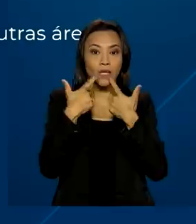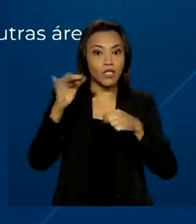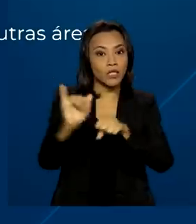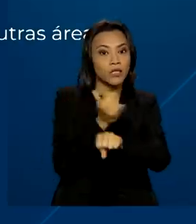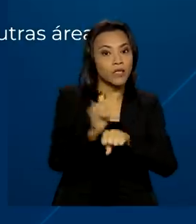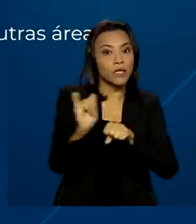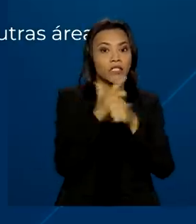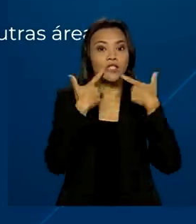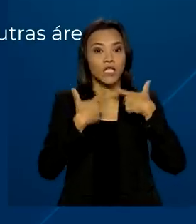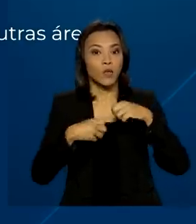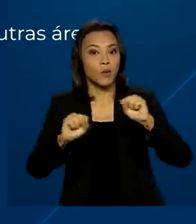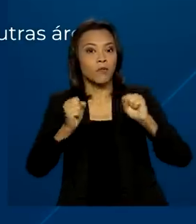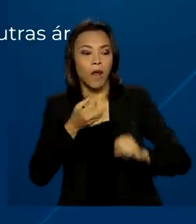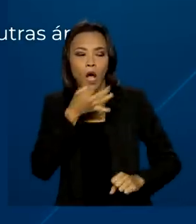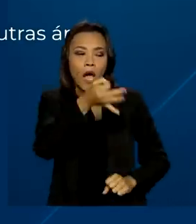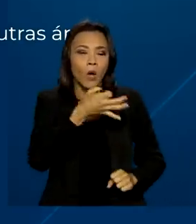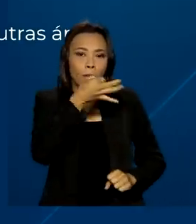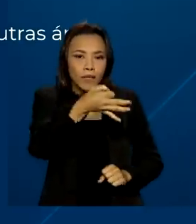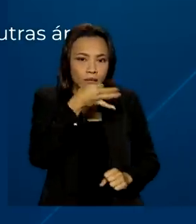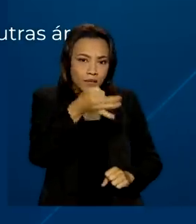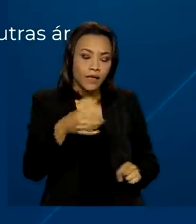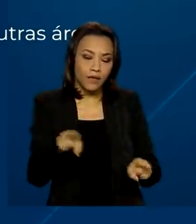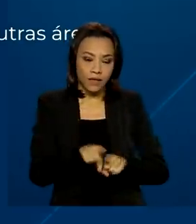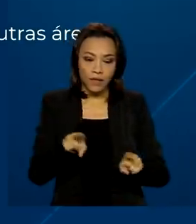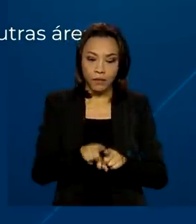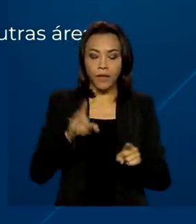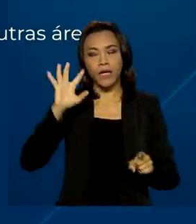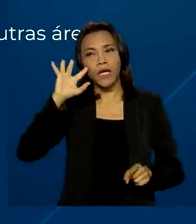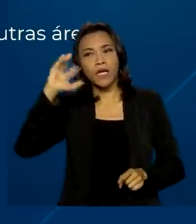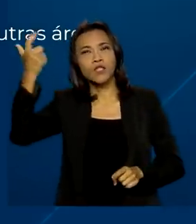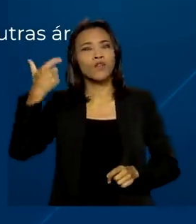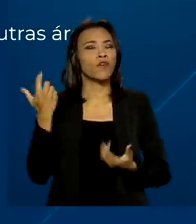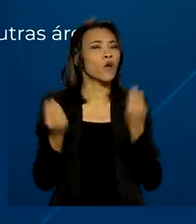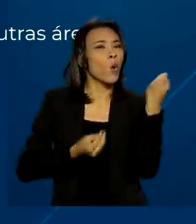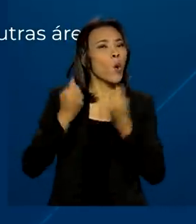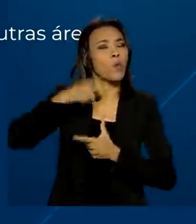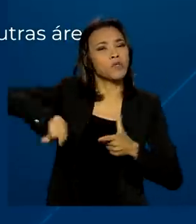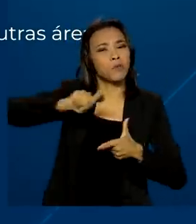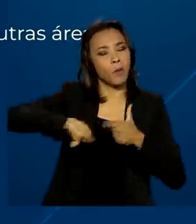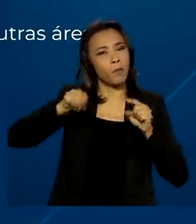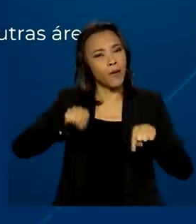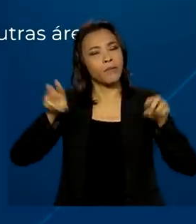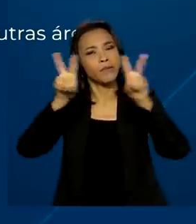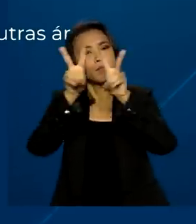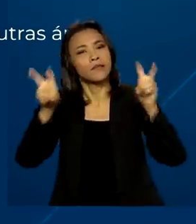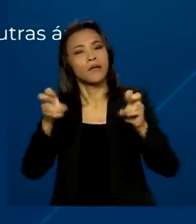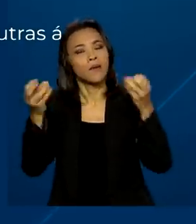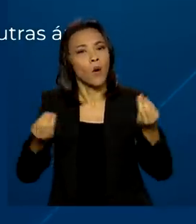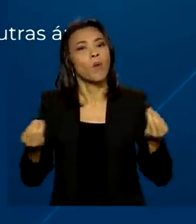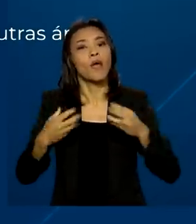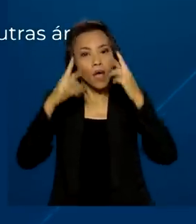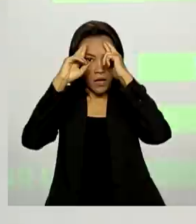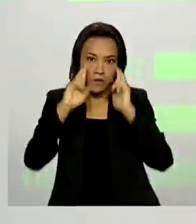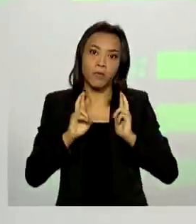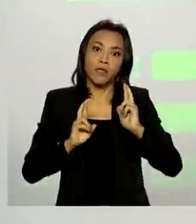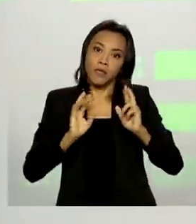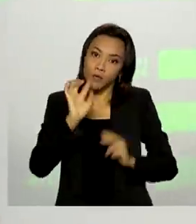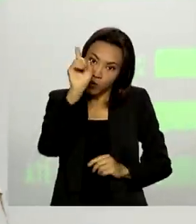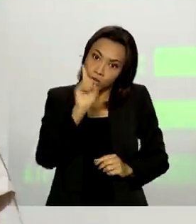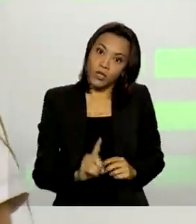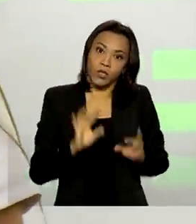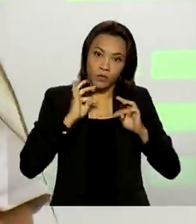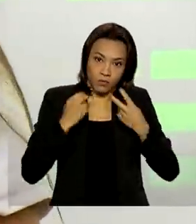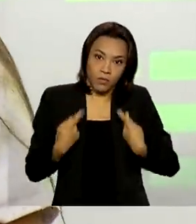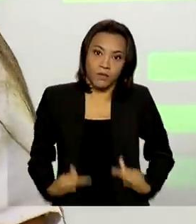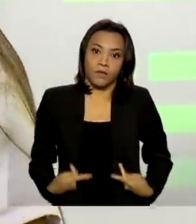para a argumentação e capacidade de elaborar soluções para o problema abordado, respeitando os direitos humanos. Cada